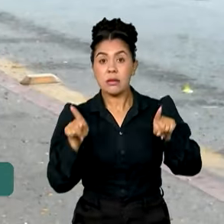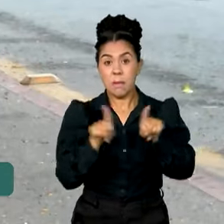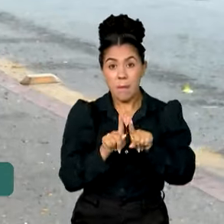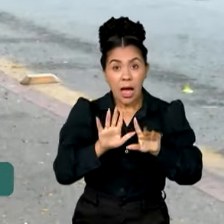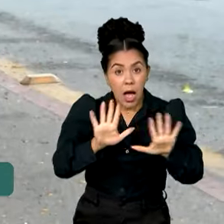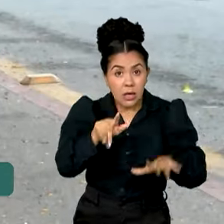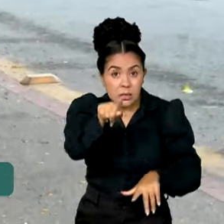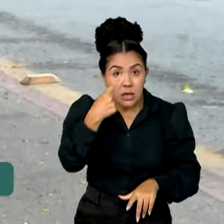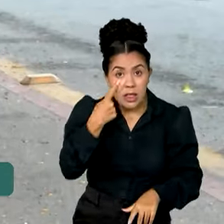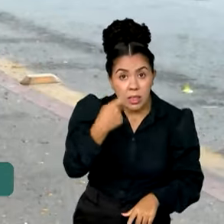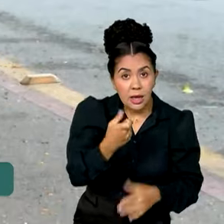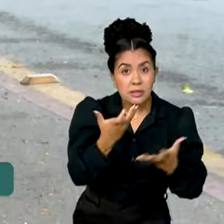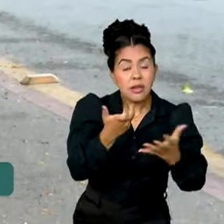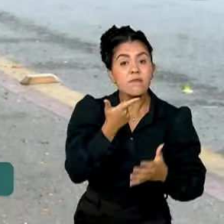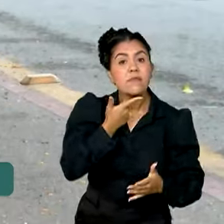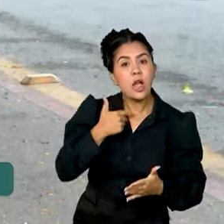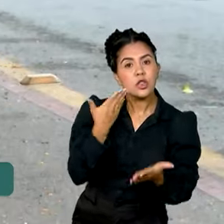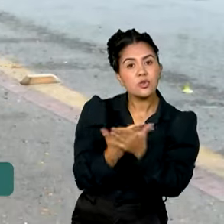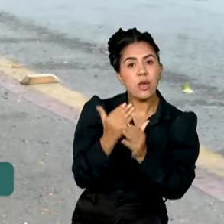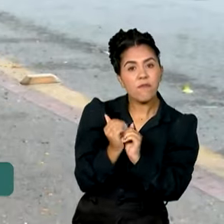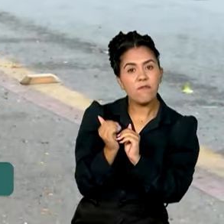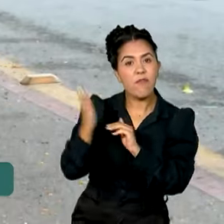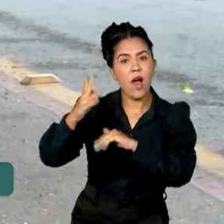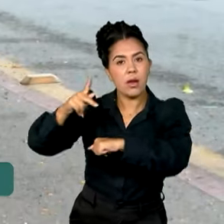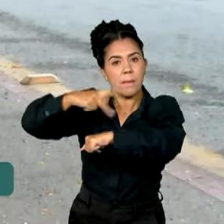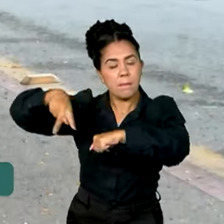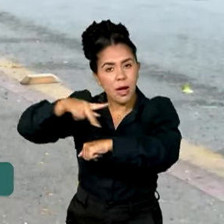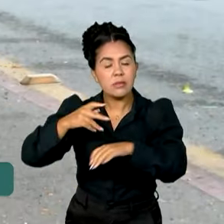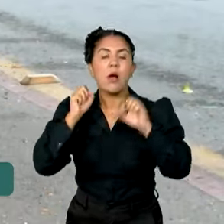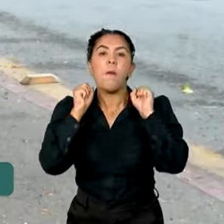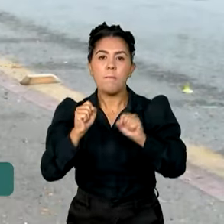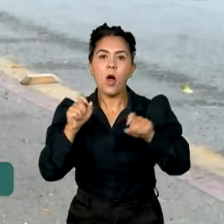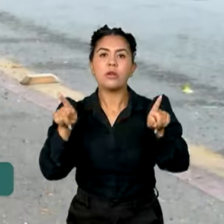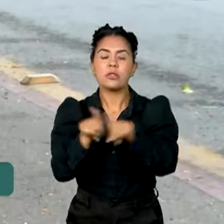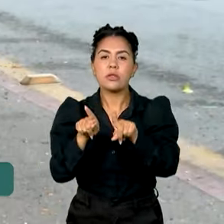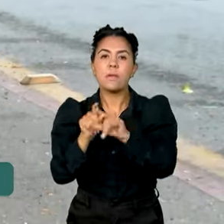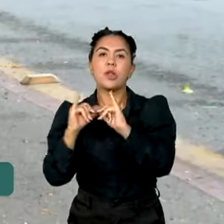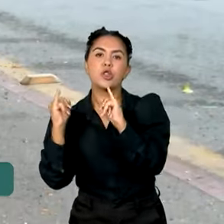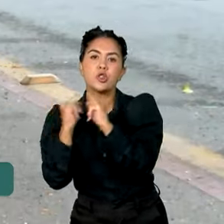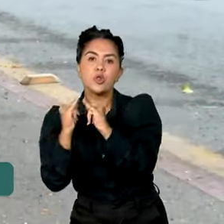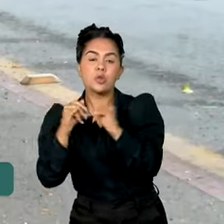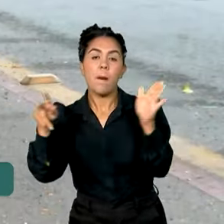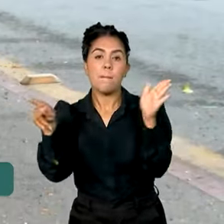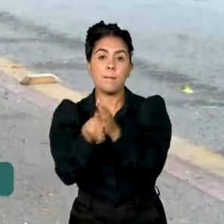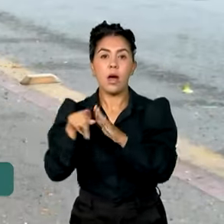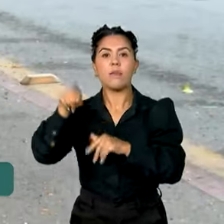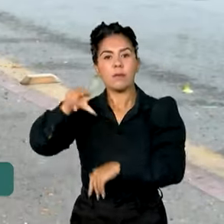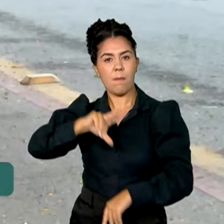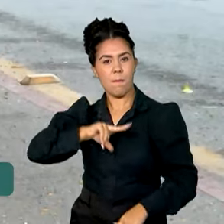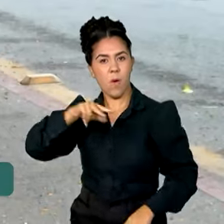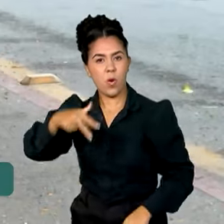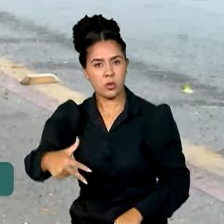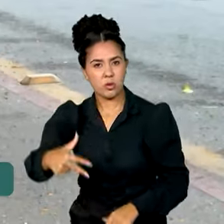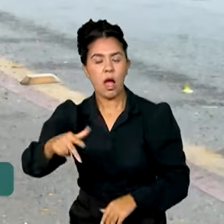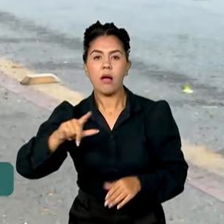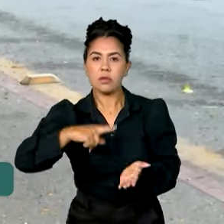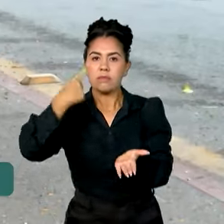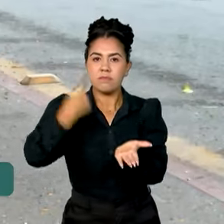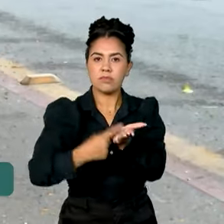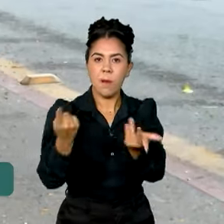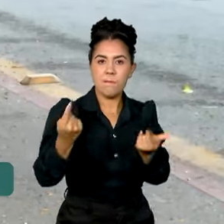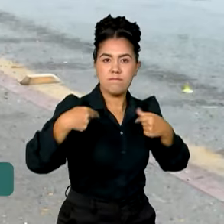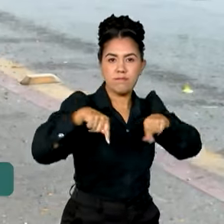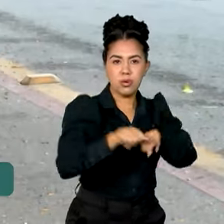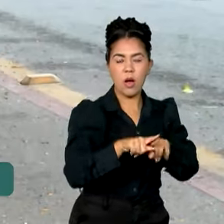país, as notas também podem ser usadas em processos seletivos de instituições portuguesas, que firmaram convênio com o